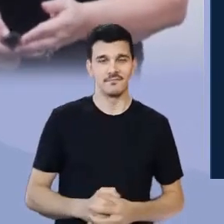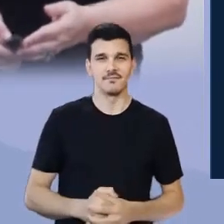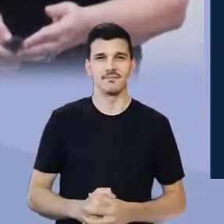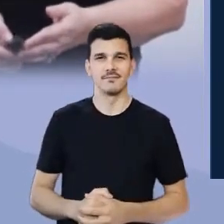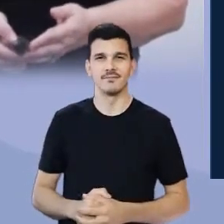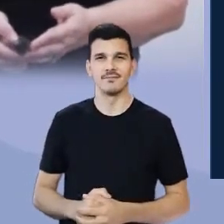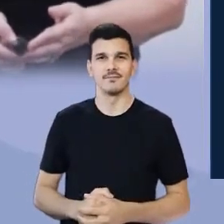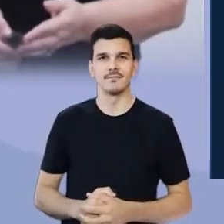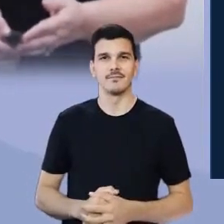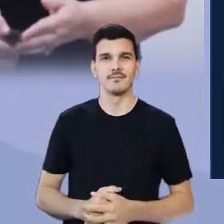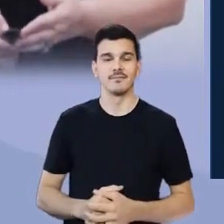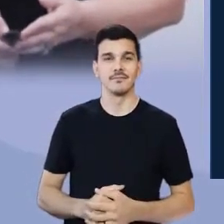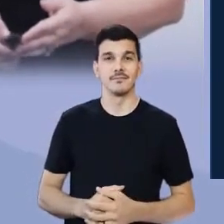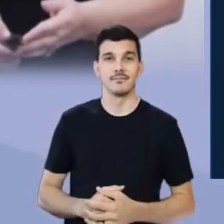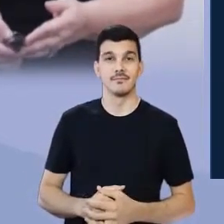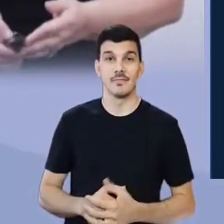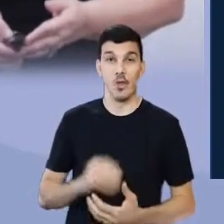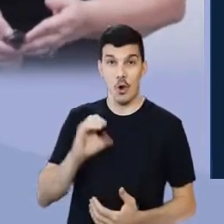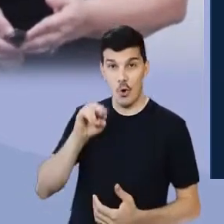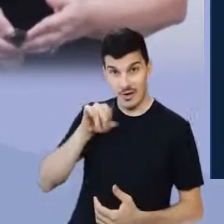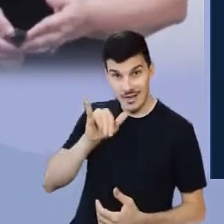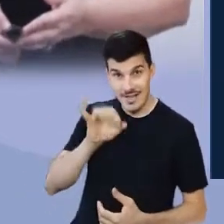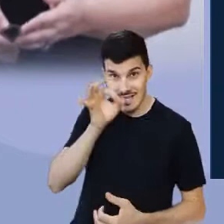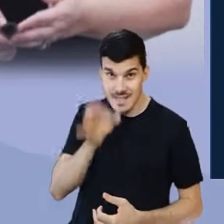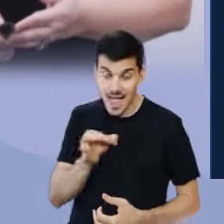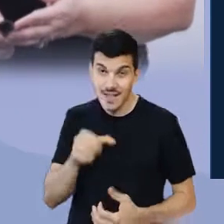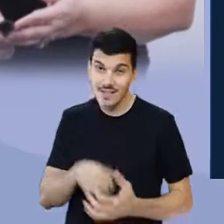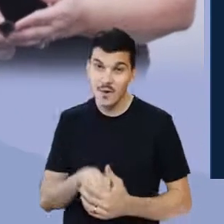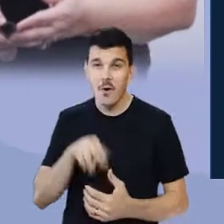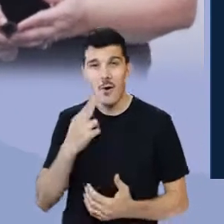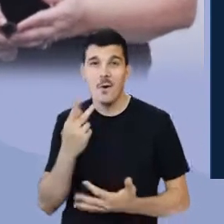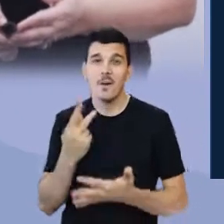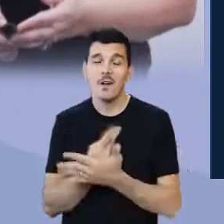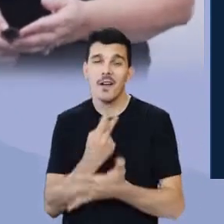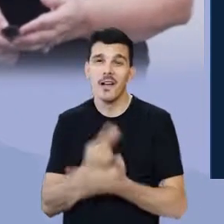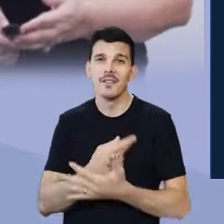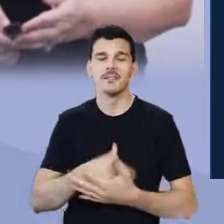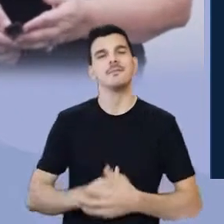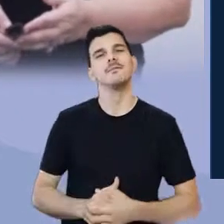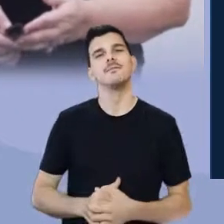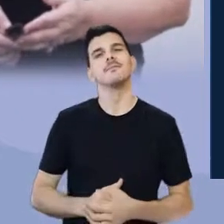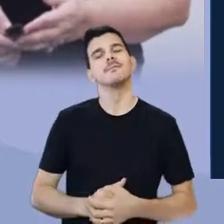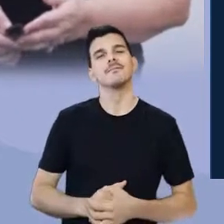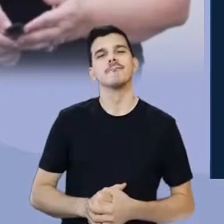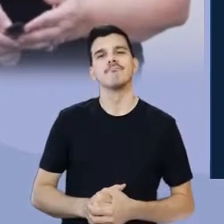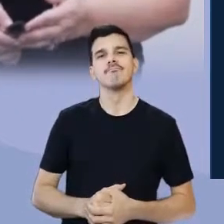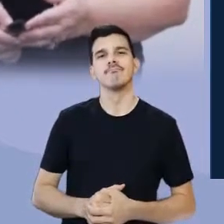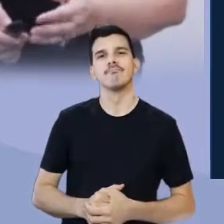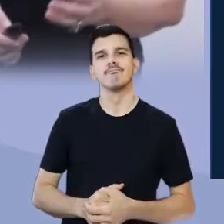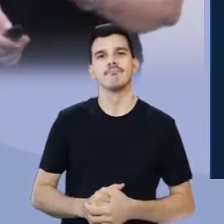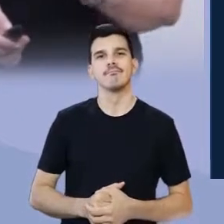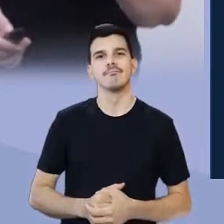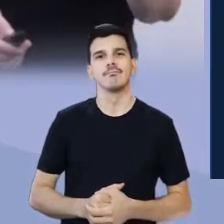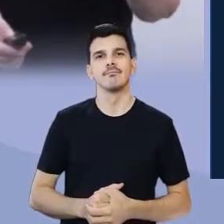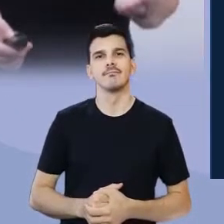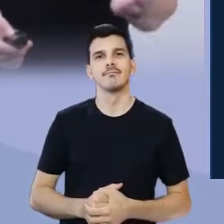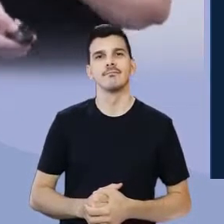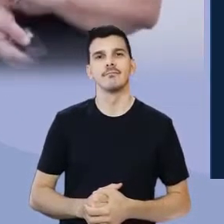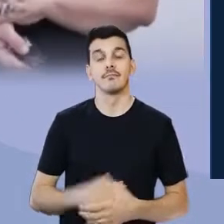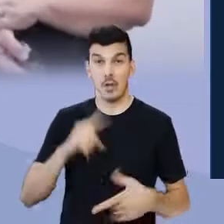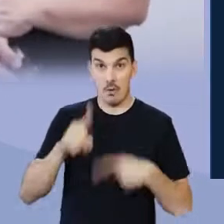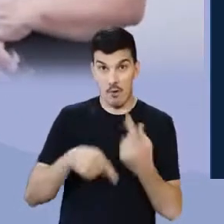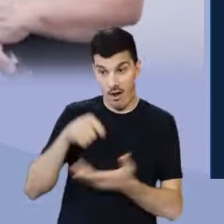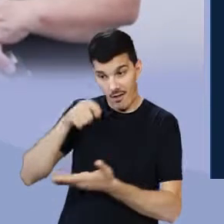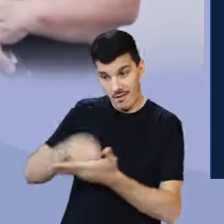Carlos Eitoconi estava certo ou estava errado? A